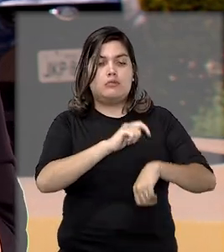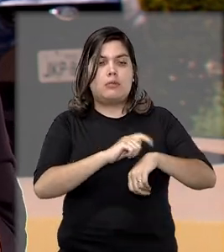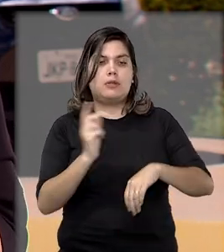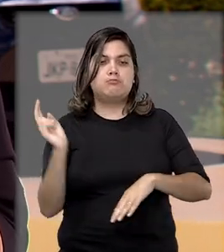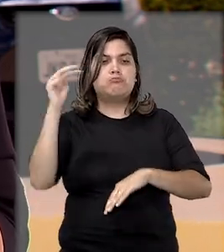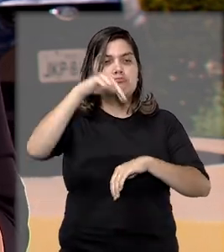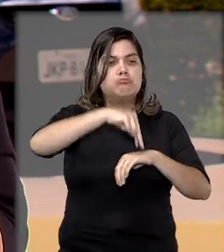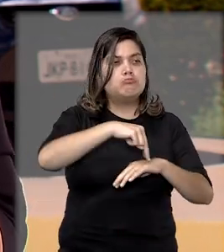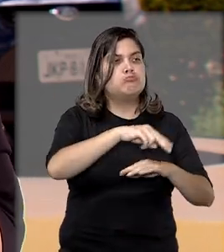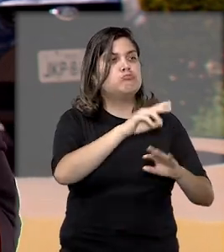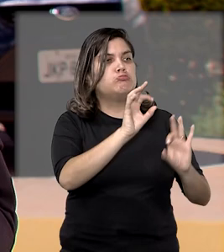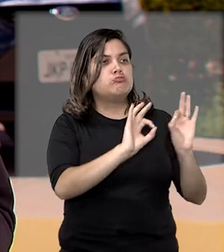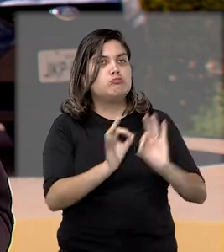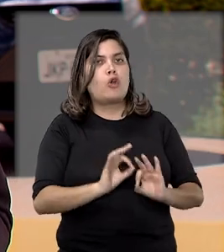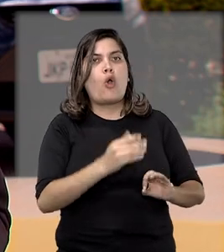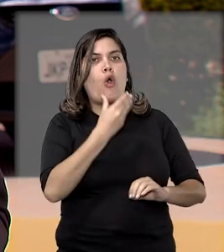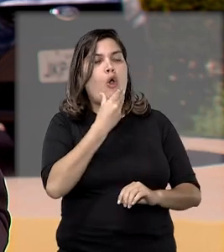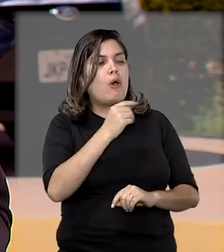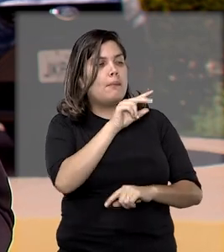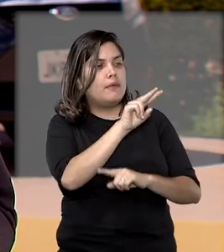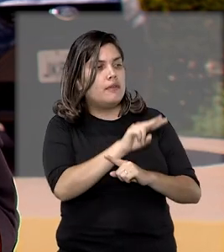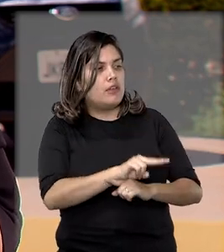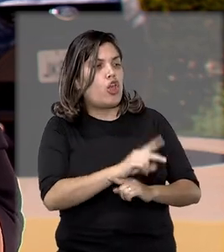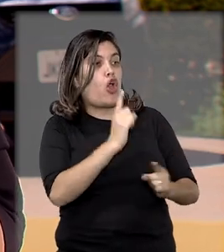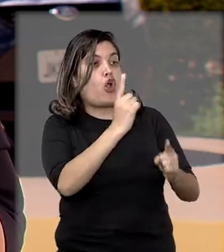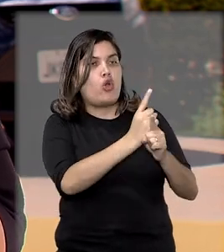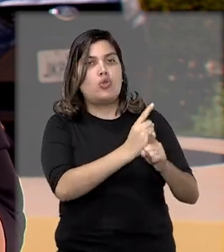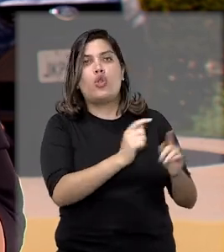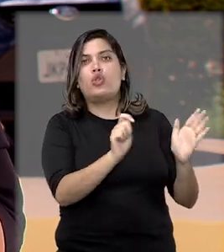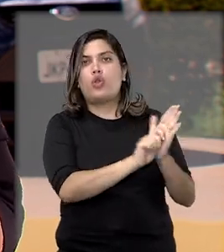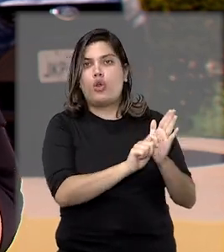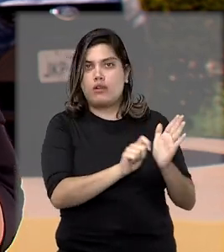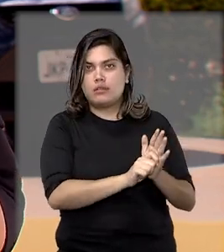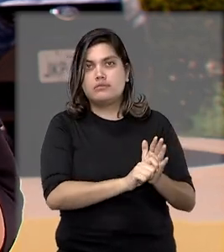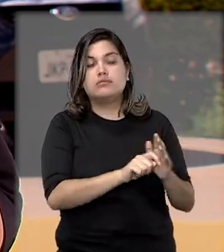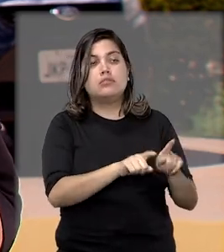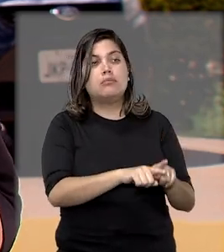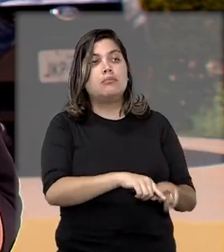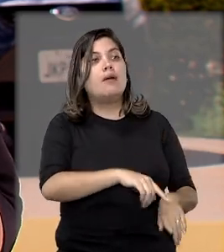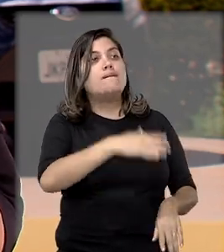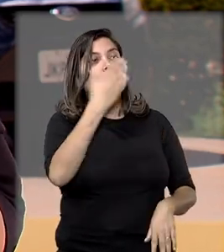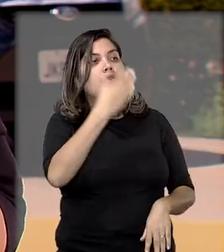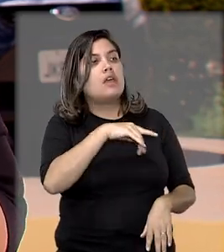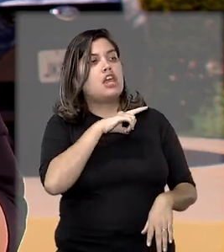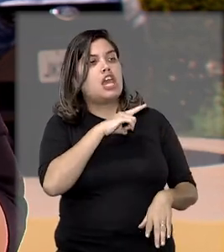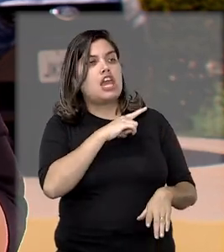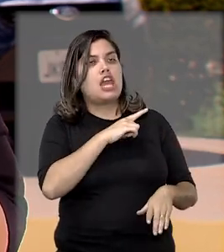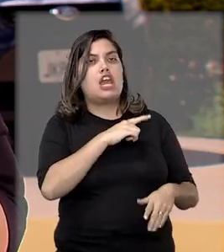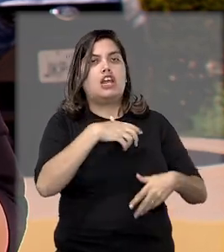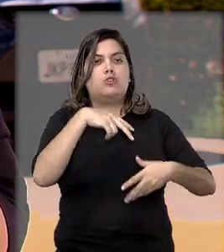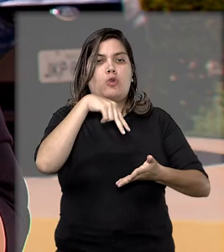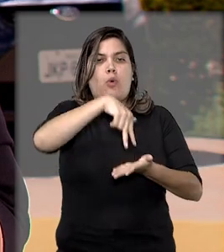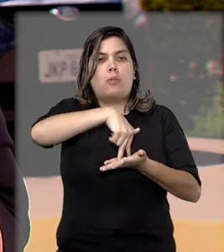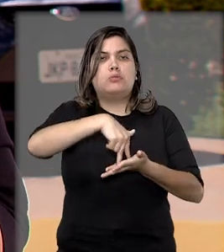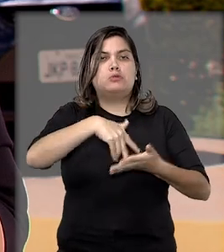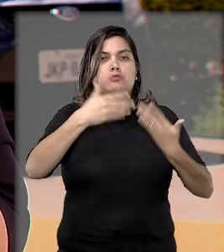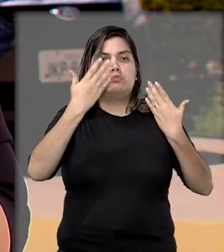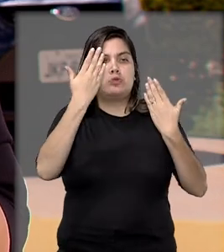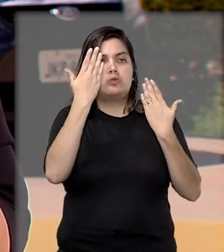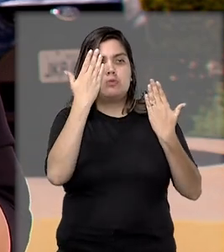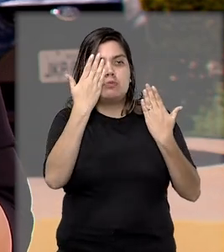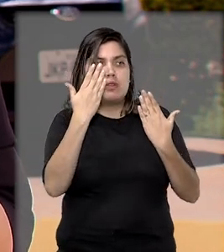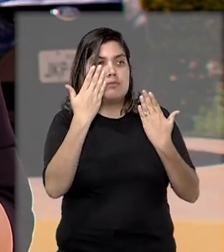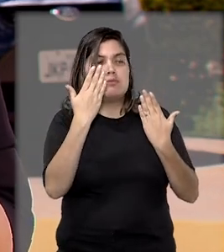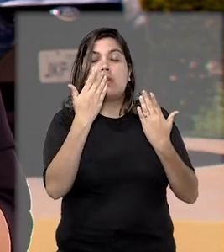abordaram o homem disseram ter encontrado drogas na revista pessoal e afirmaram que ele estava em atitude suspeita, sem